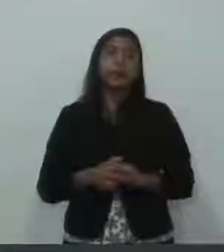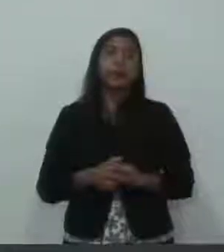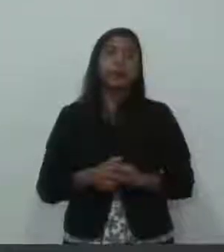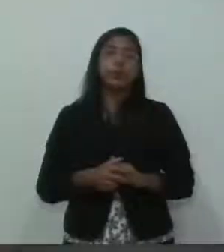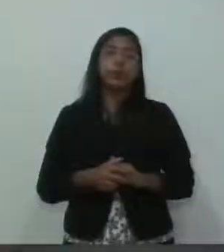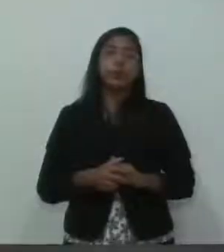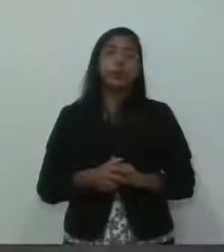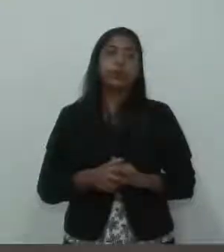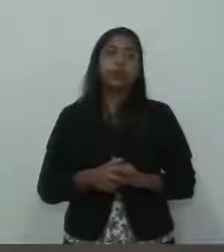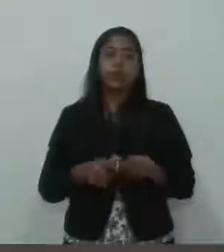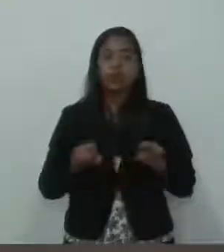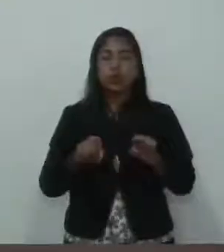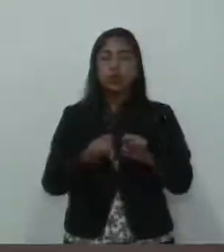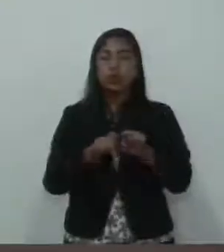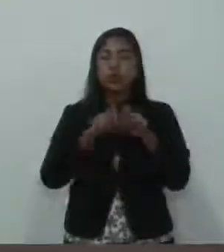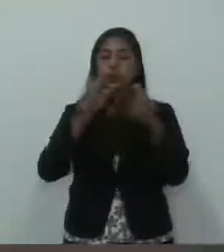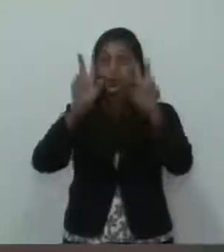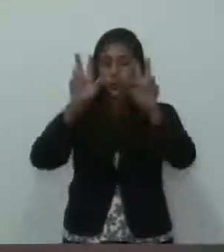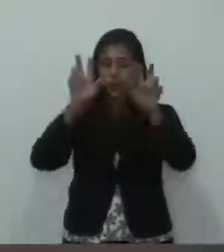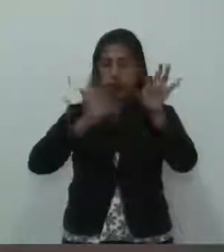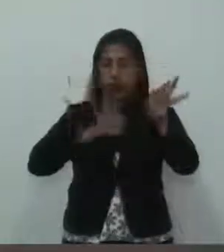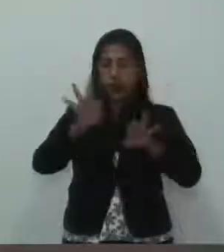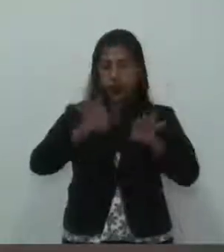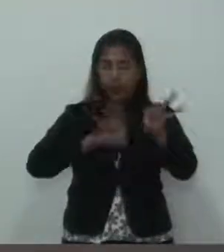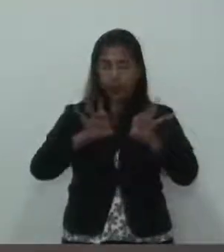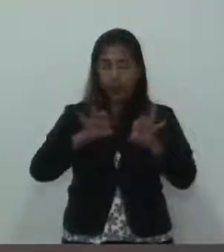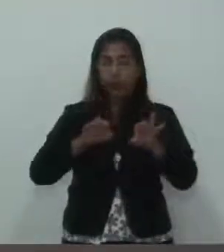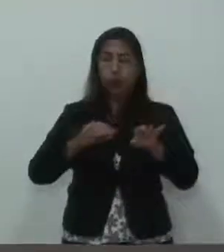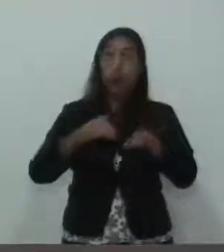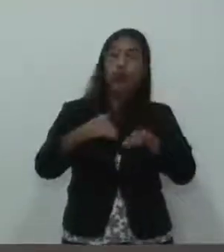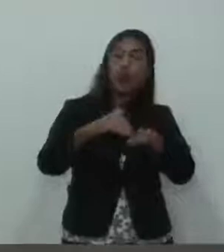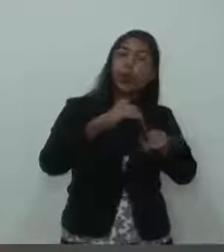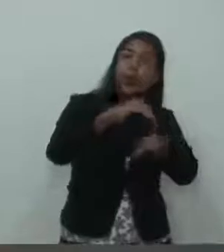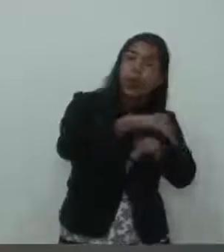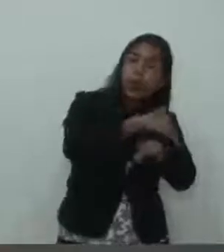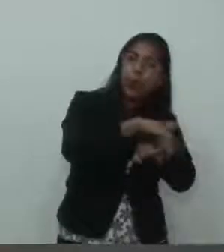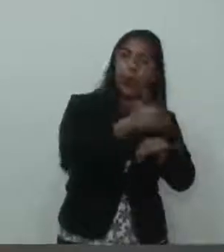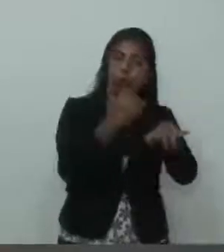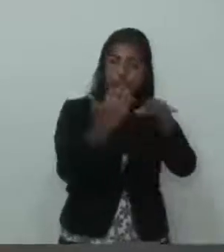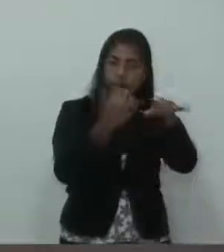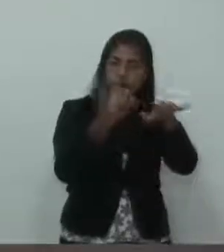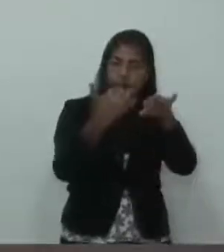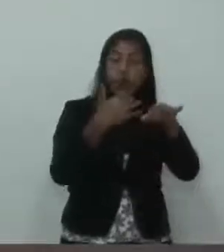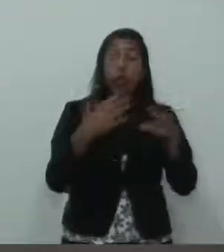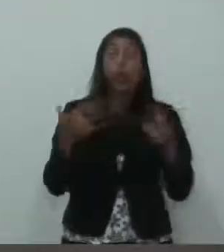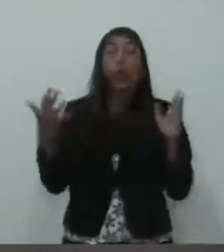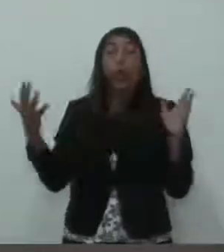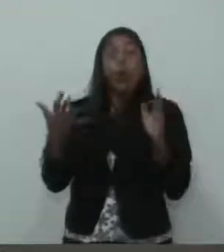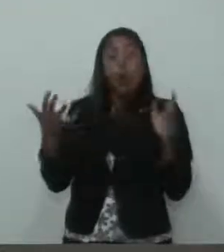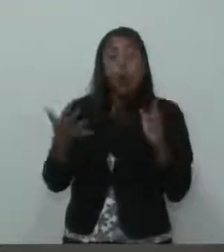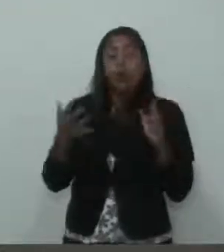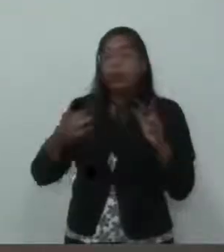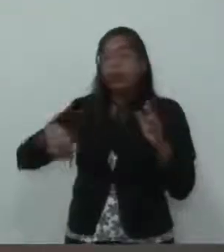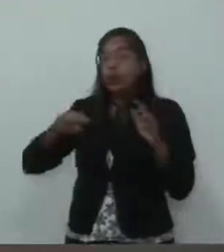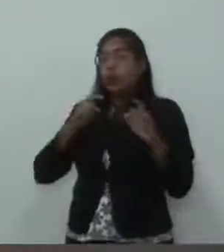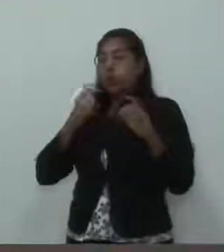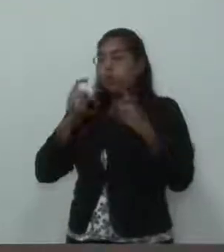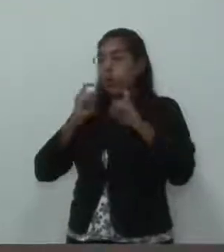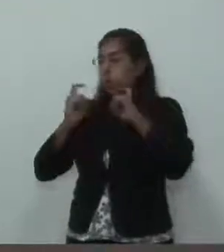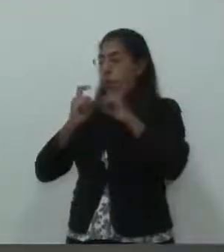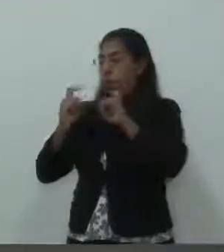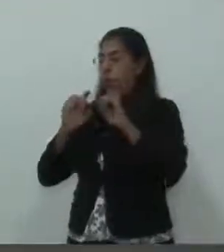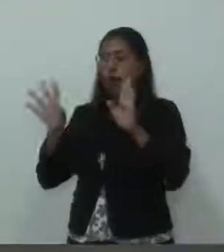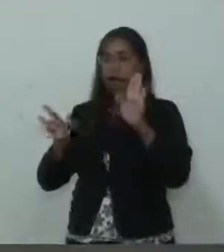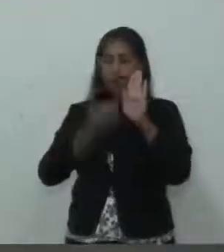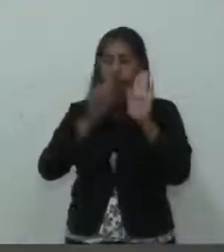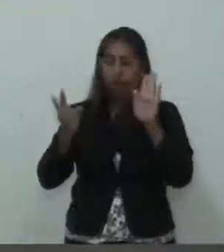Propriamente sobre o plano, hoje nós tivemos a apresentação das emendas, teremos a votação